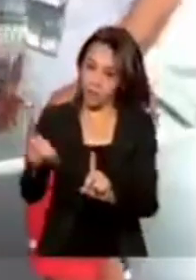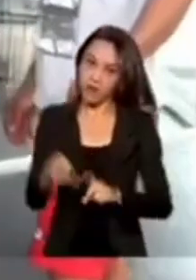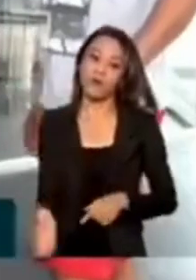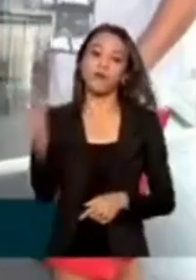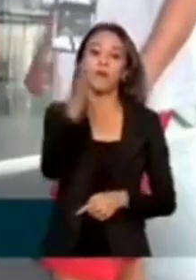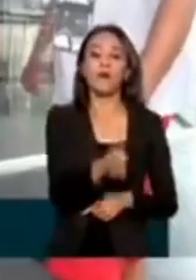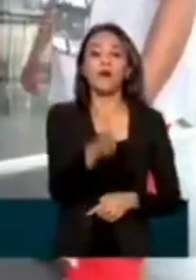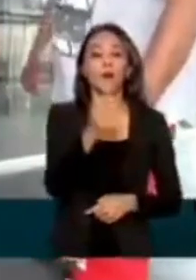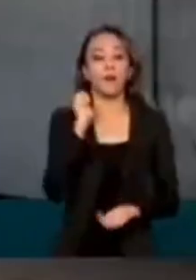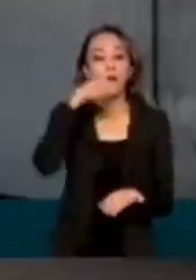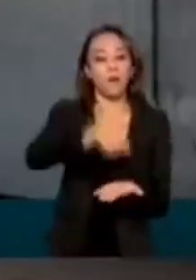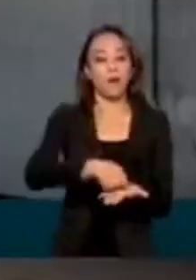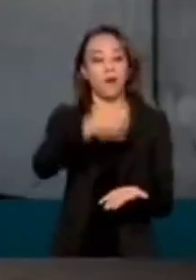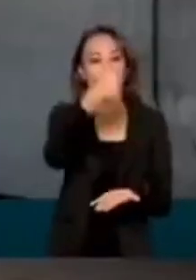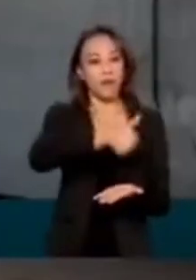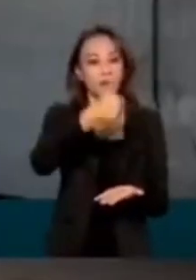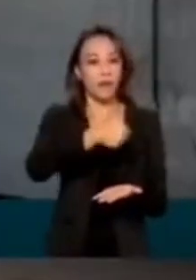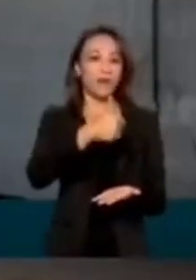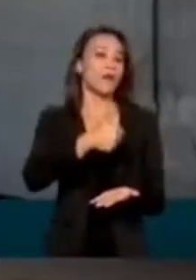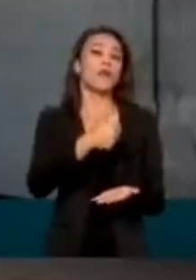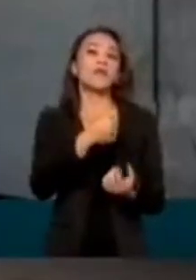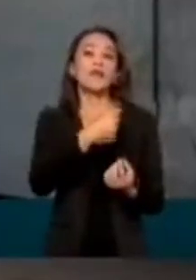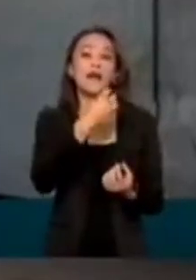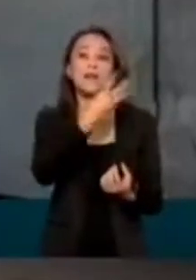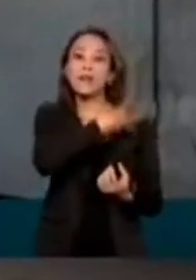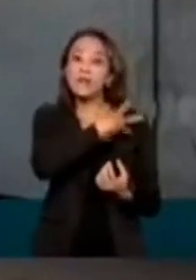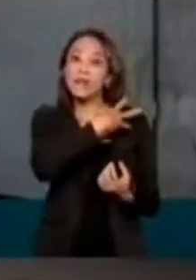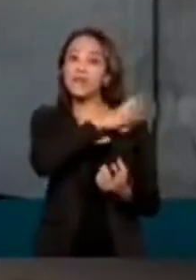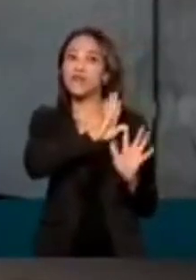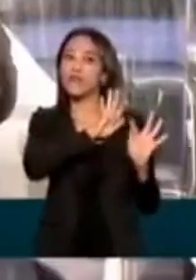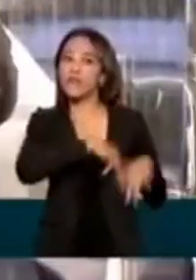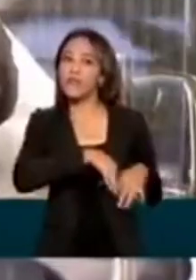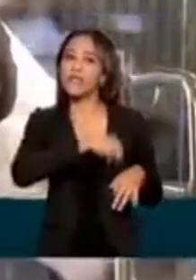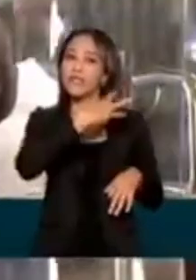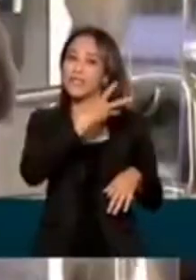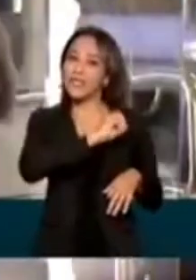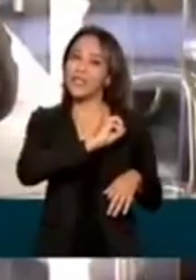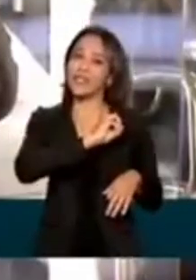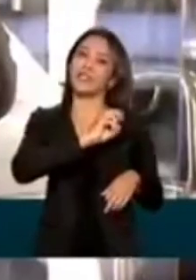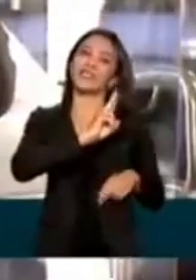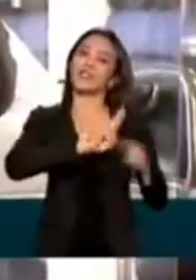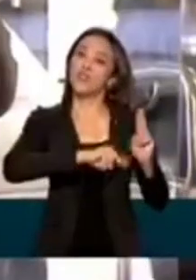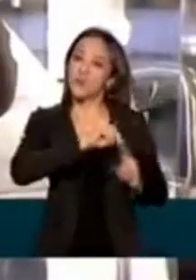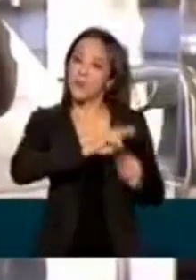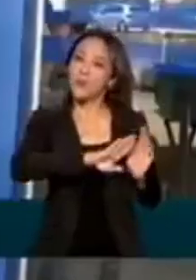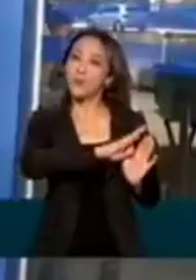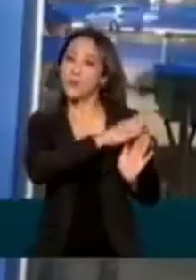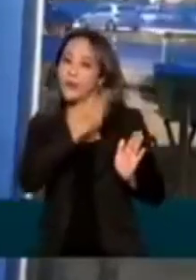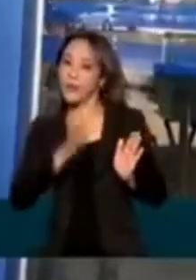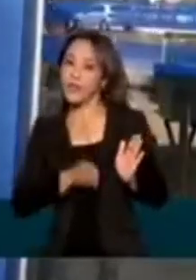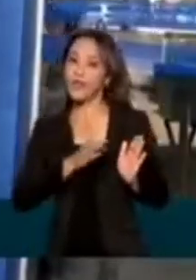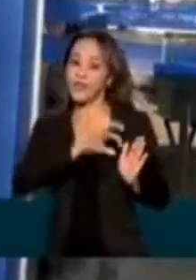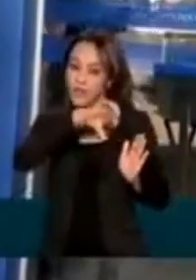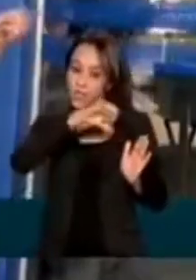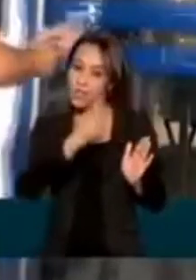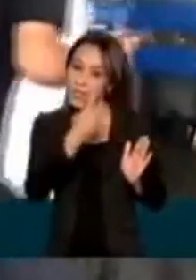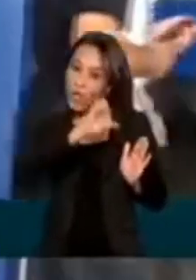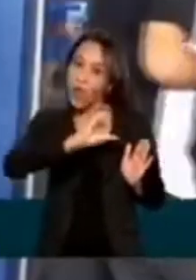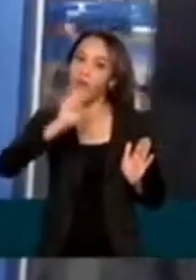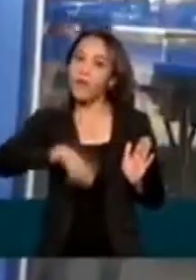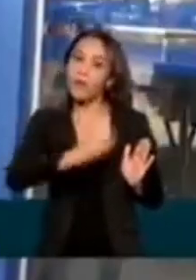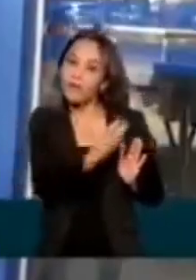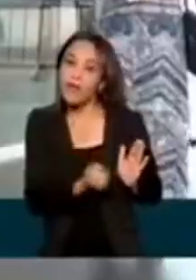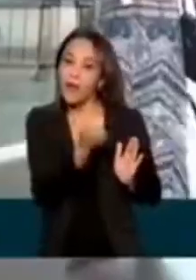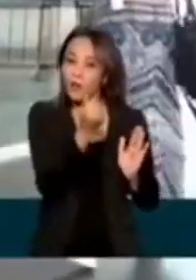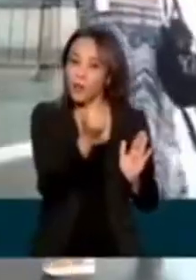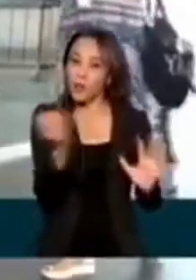parcela do auxílio emergencial foi encerrado em 30 de junho e até 19 de julho os trabalhadores poderão sacar o benefício em